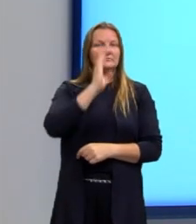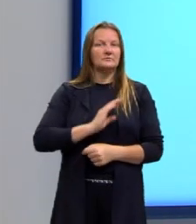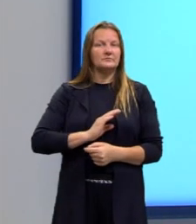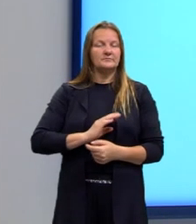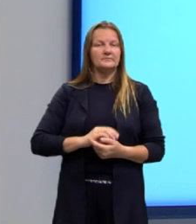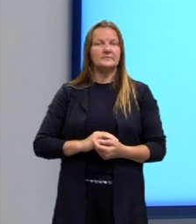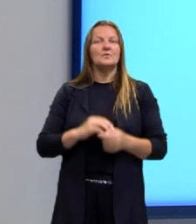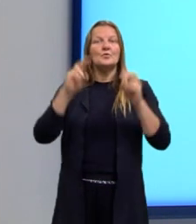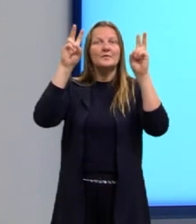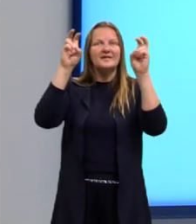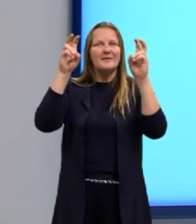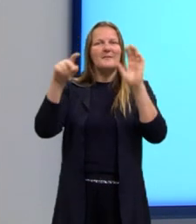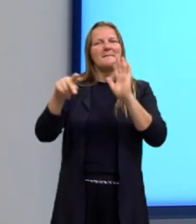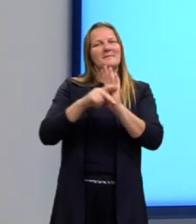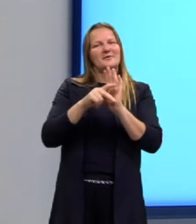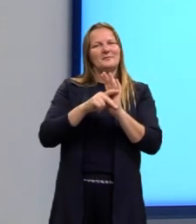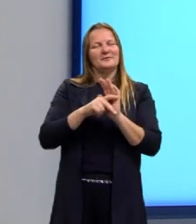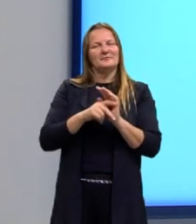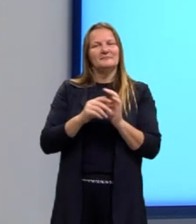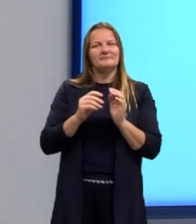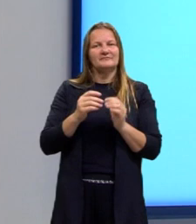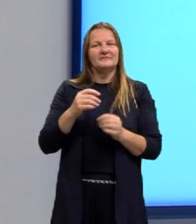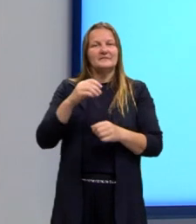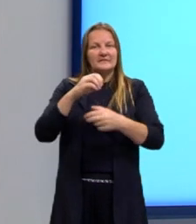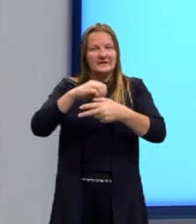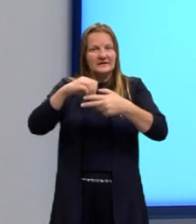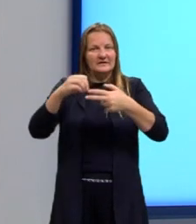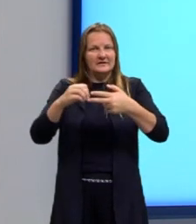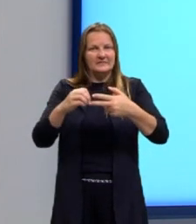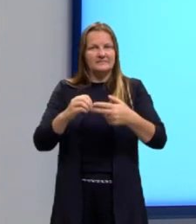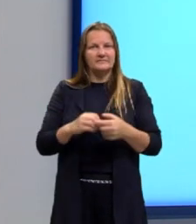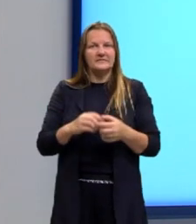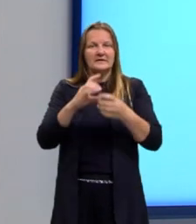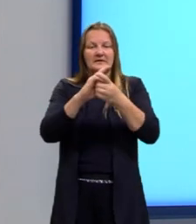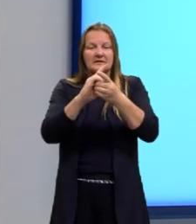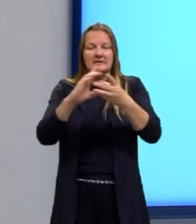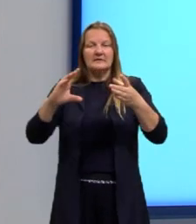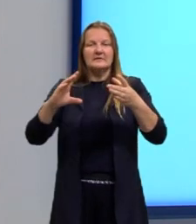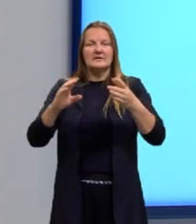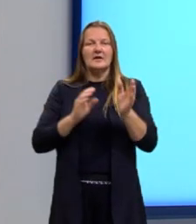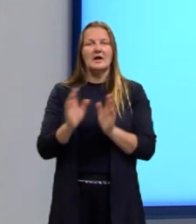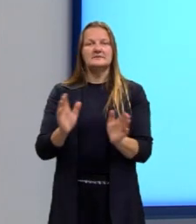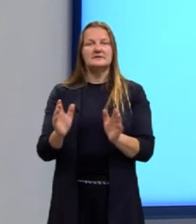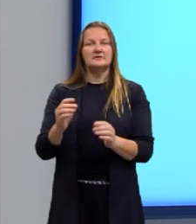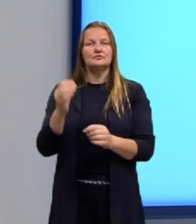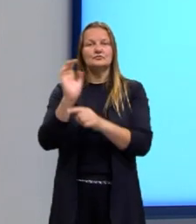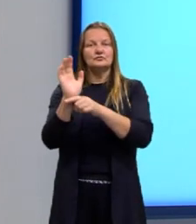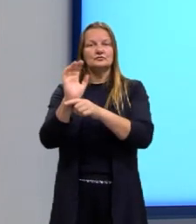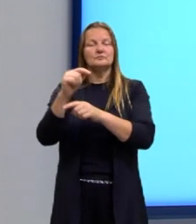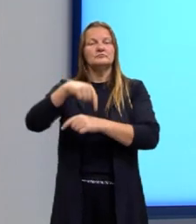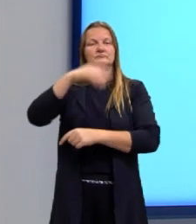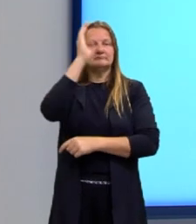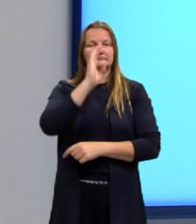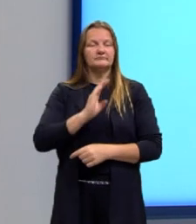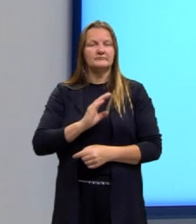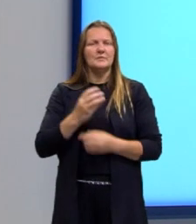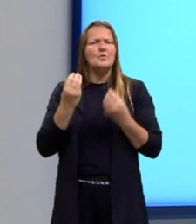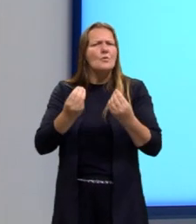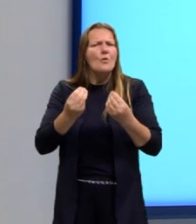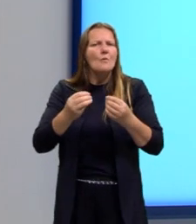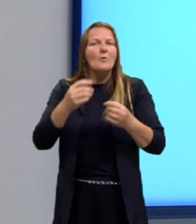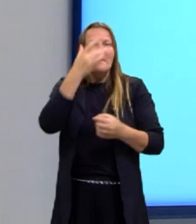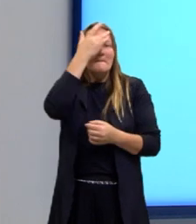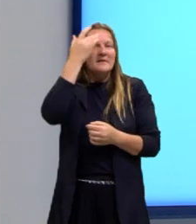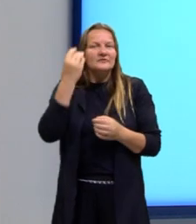Esse era o tema. Desse ano do Enem. A democratização do acesso ao cinema no Brasil. E como é que essa